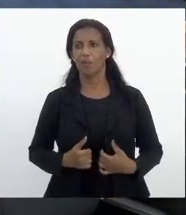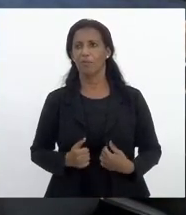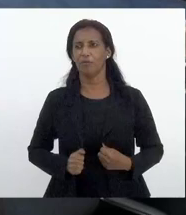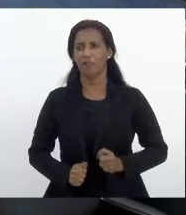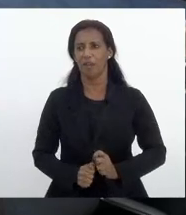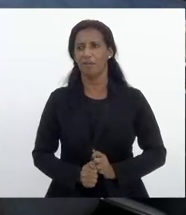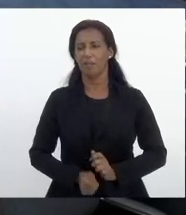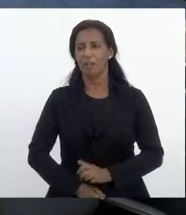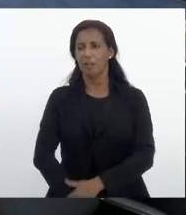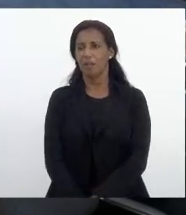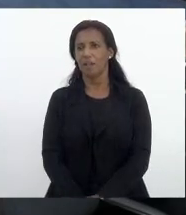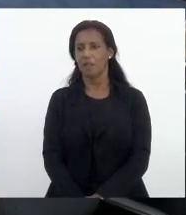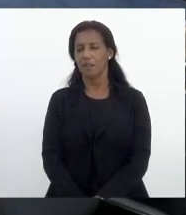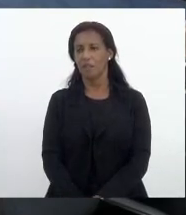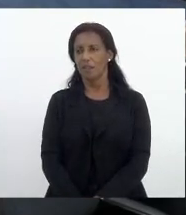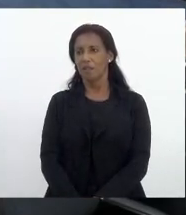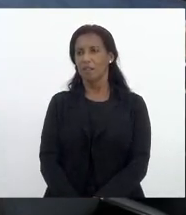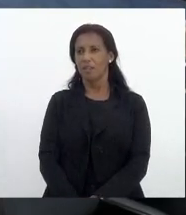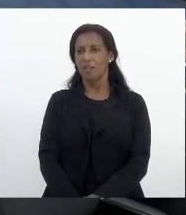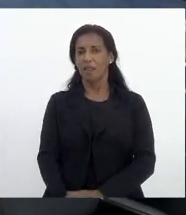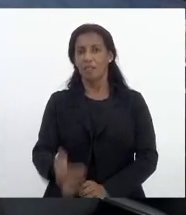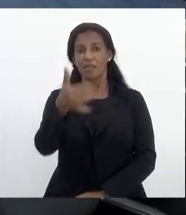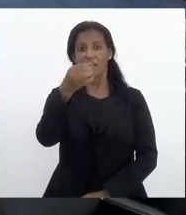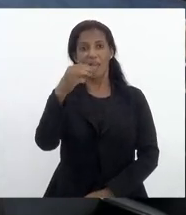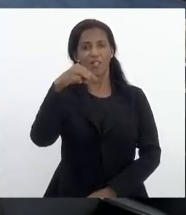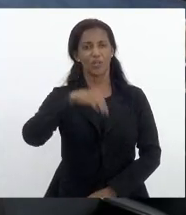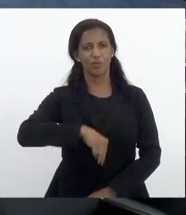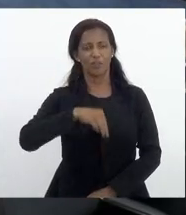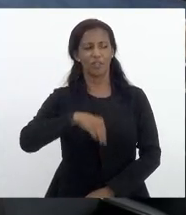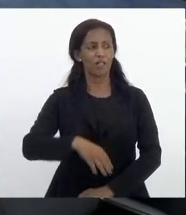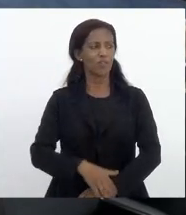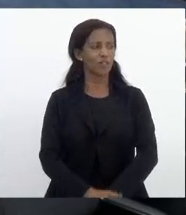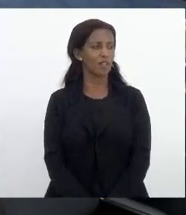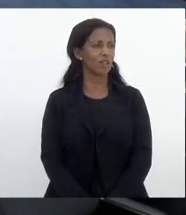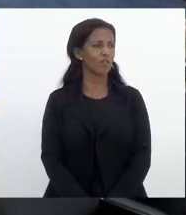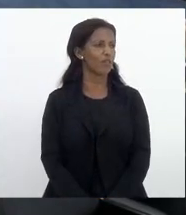vossa excelência tem dez minutos para sua manifestação